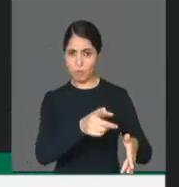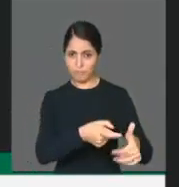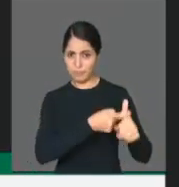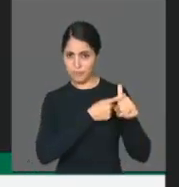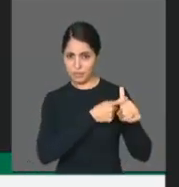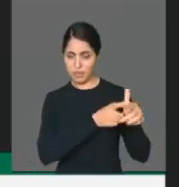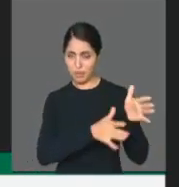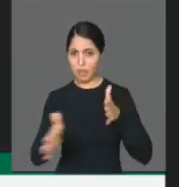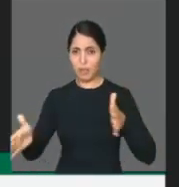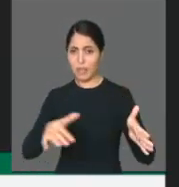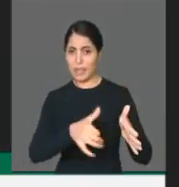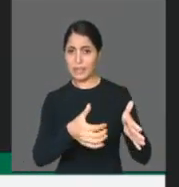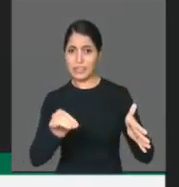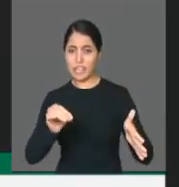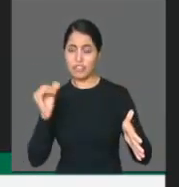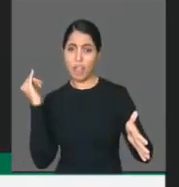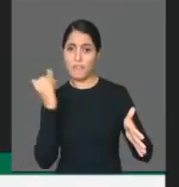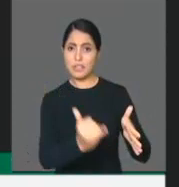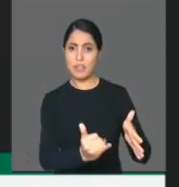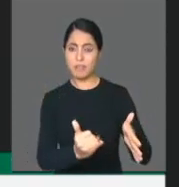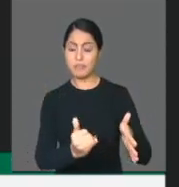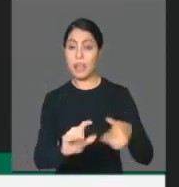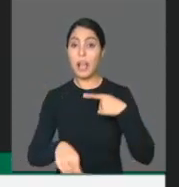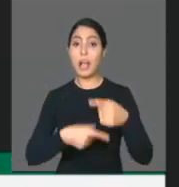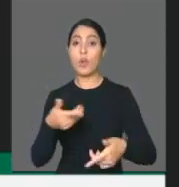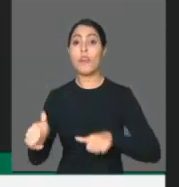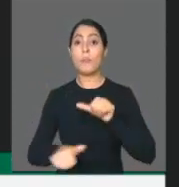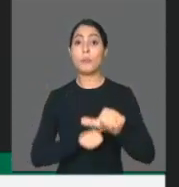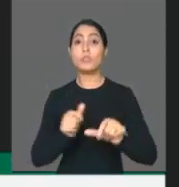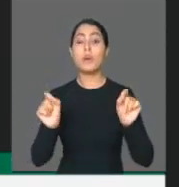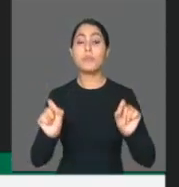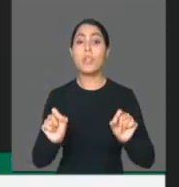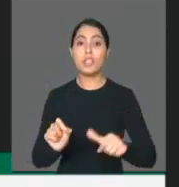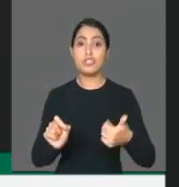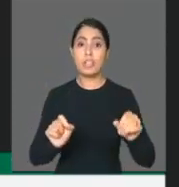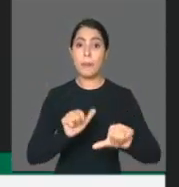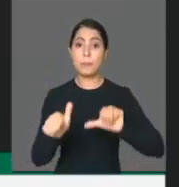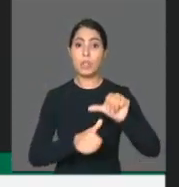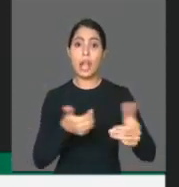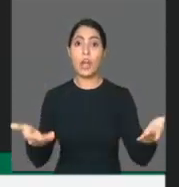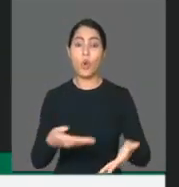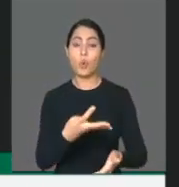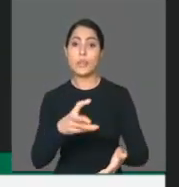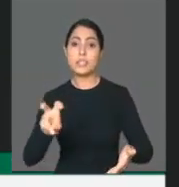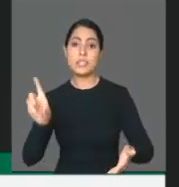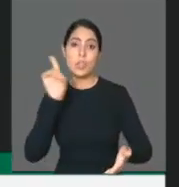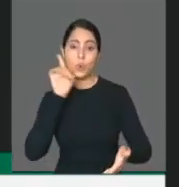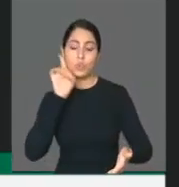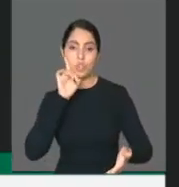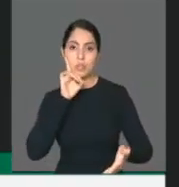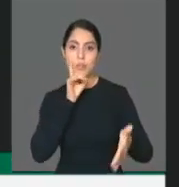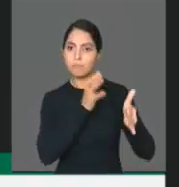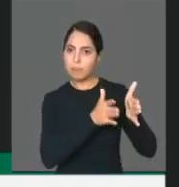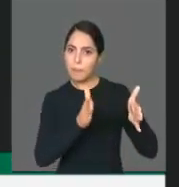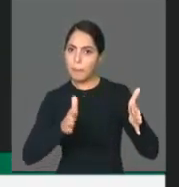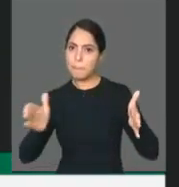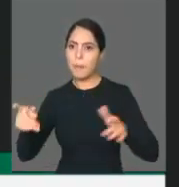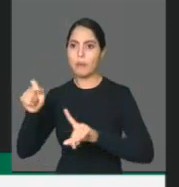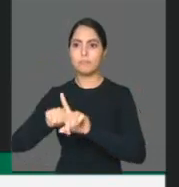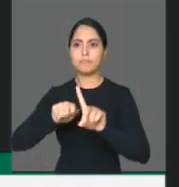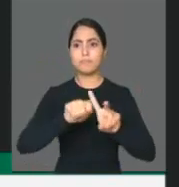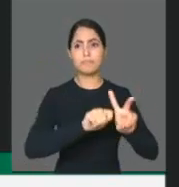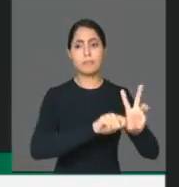vai passar de 10 dias para 45 dias, isso vai vigorar por três meses. Então na nossa visão essa medida não era